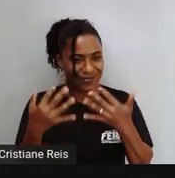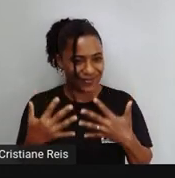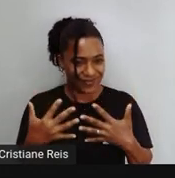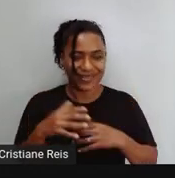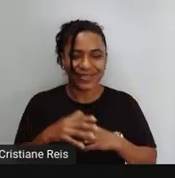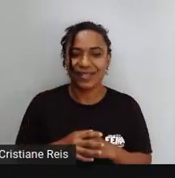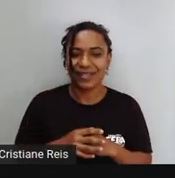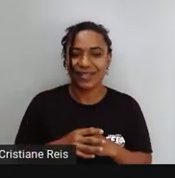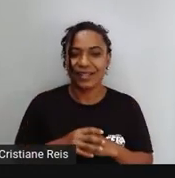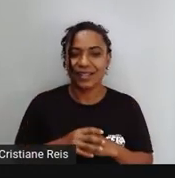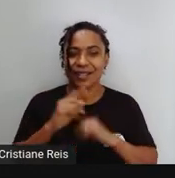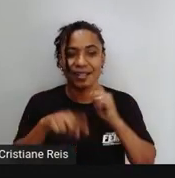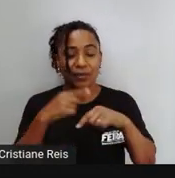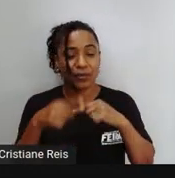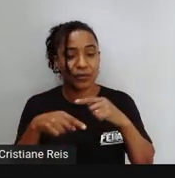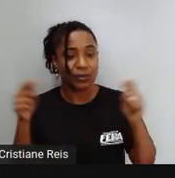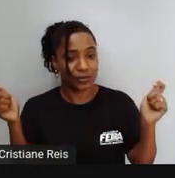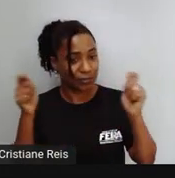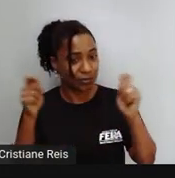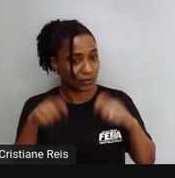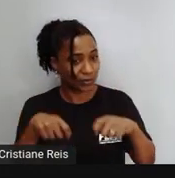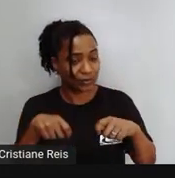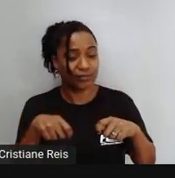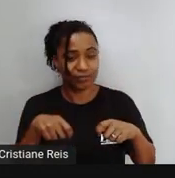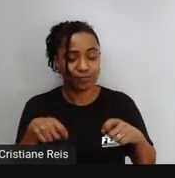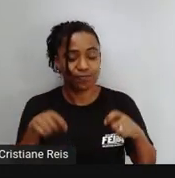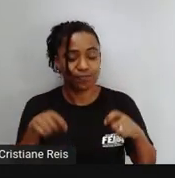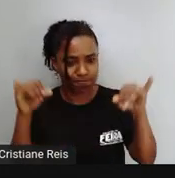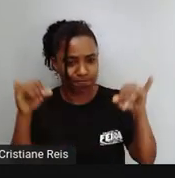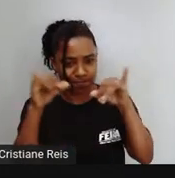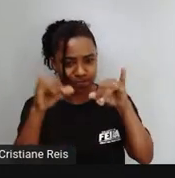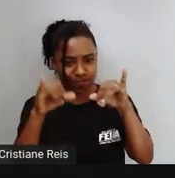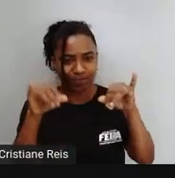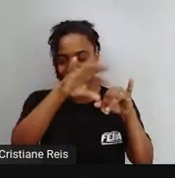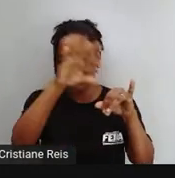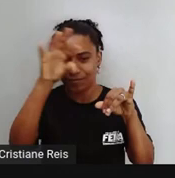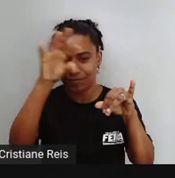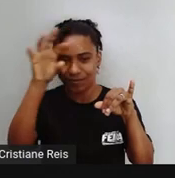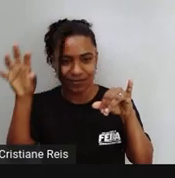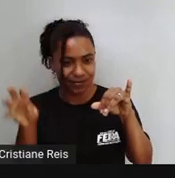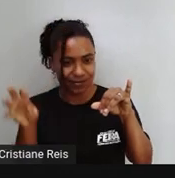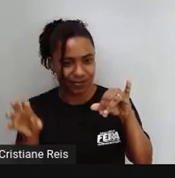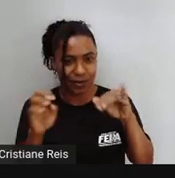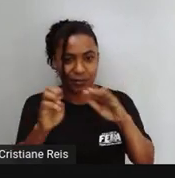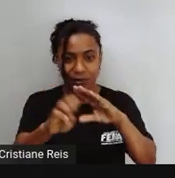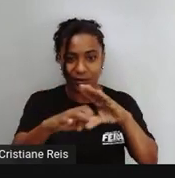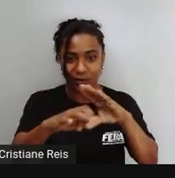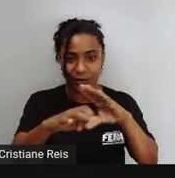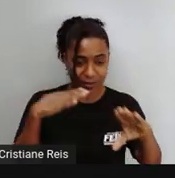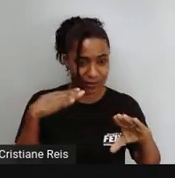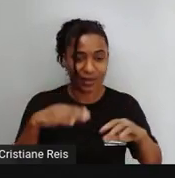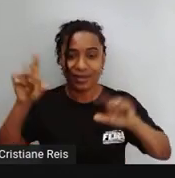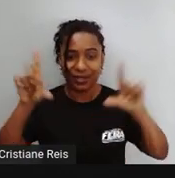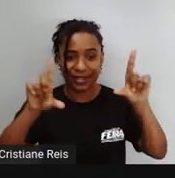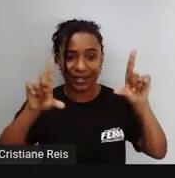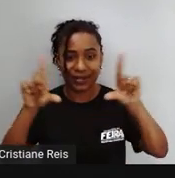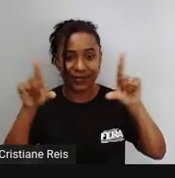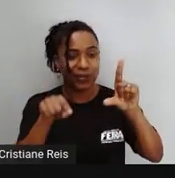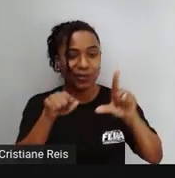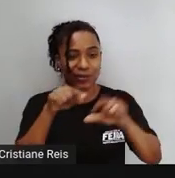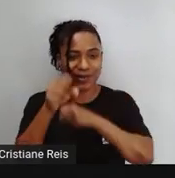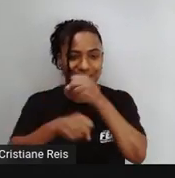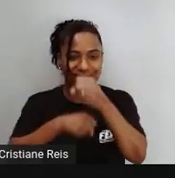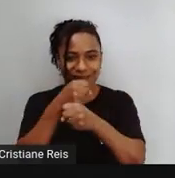Você pode mandar Esse infográfico Para nós Através Do e-mail tv.anosfinais